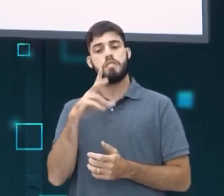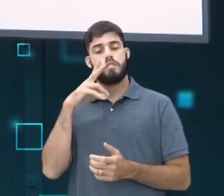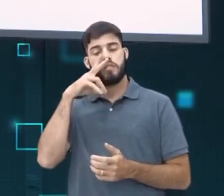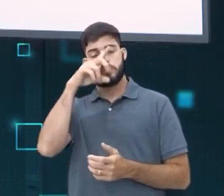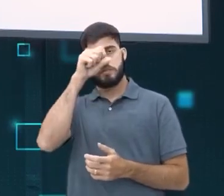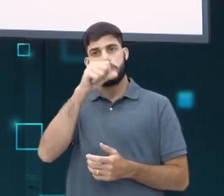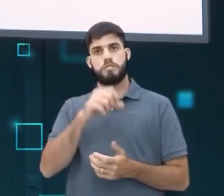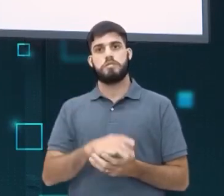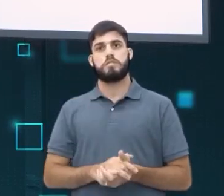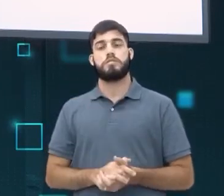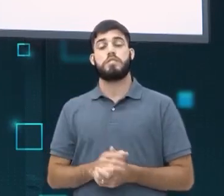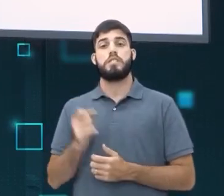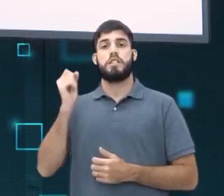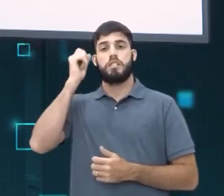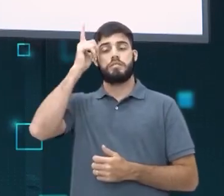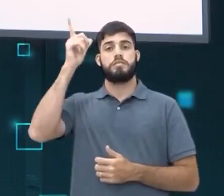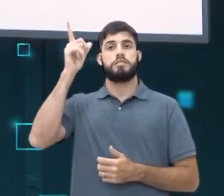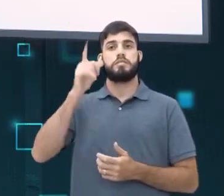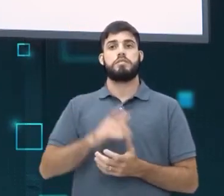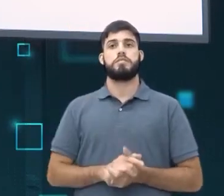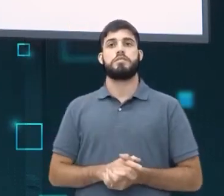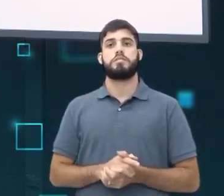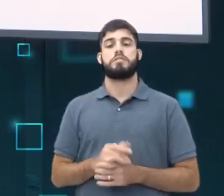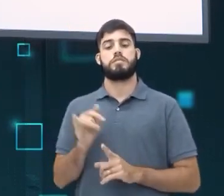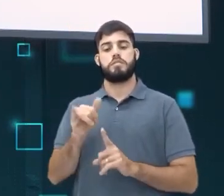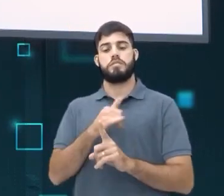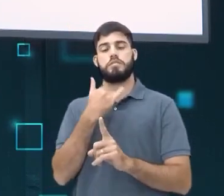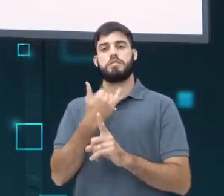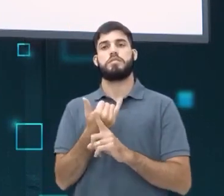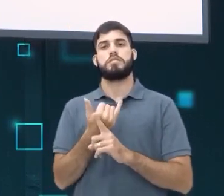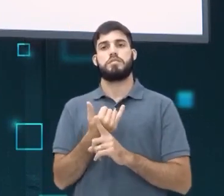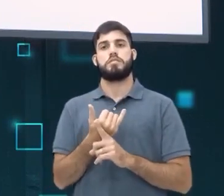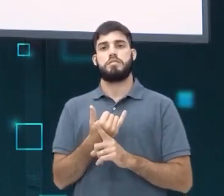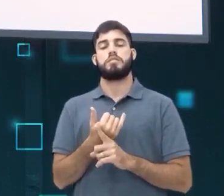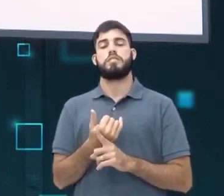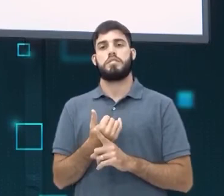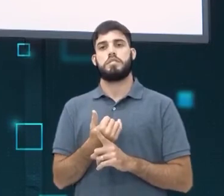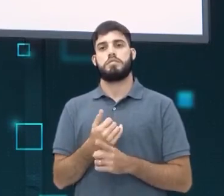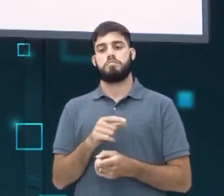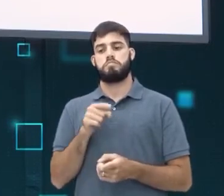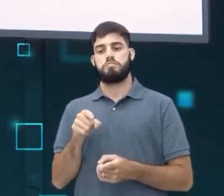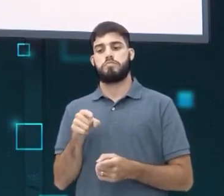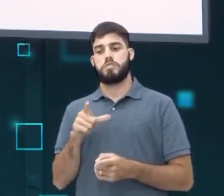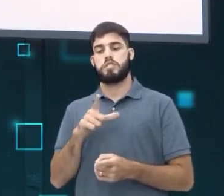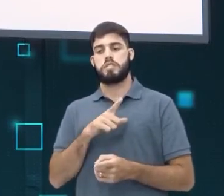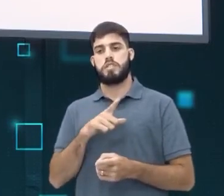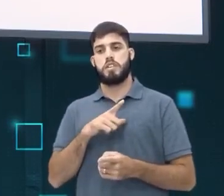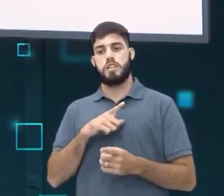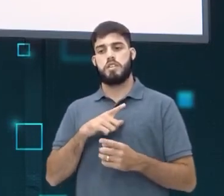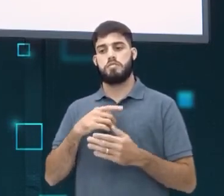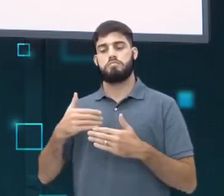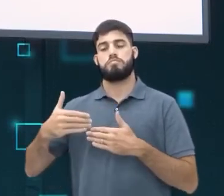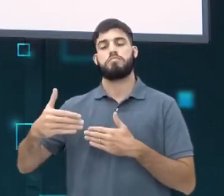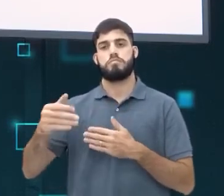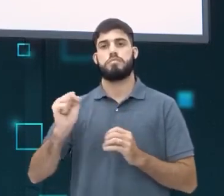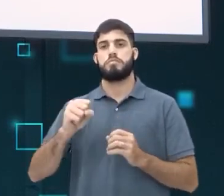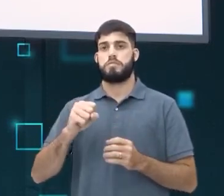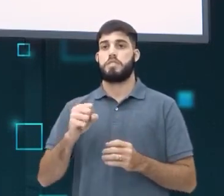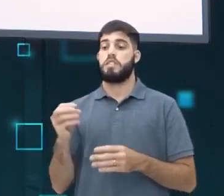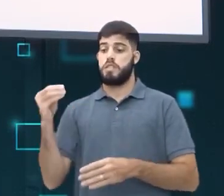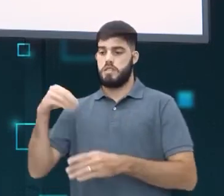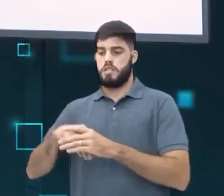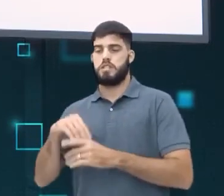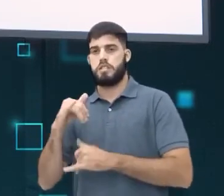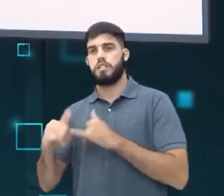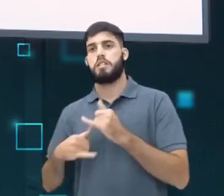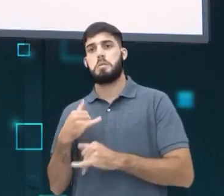fortaleça a ideia de que o bullying, ele é punido sim. Tanto dentro da internet como fora.